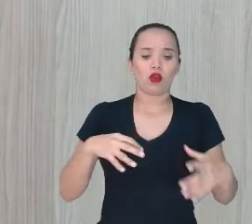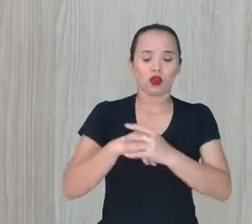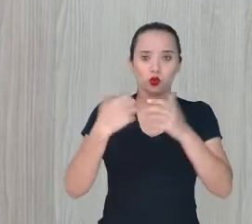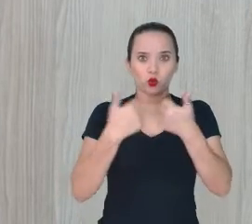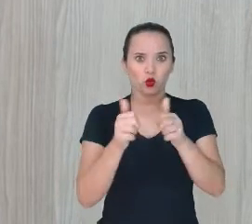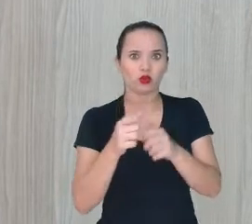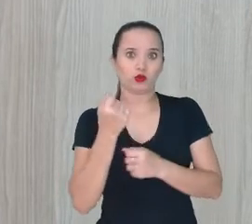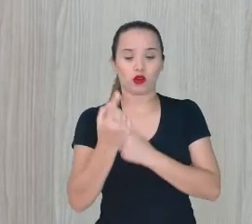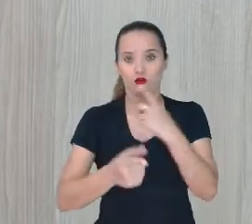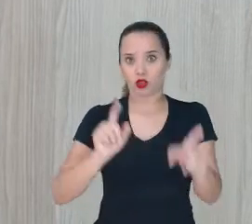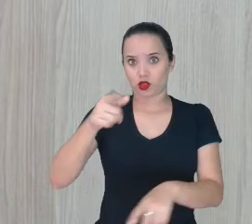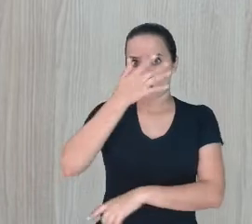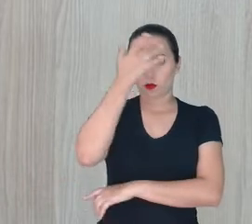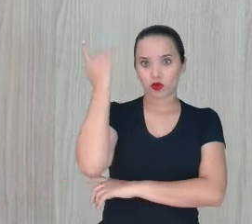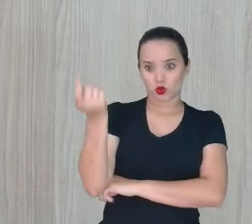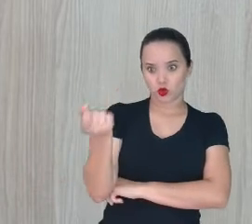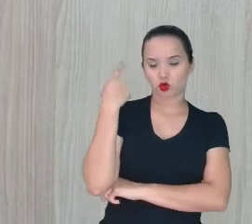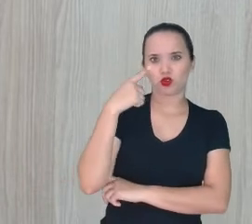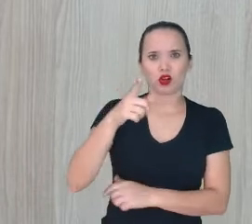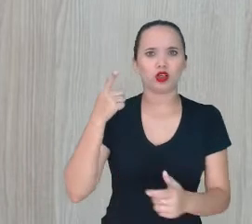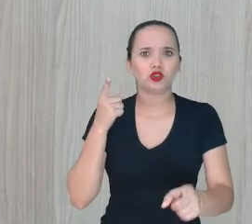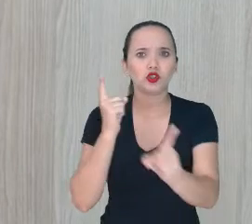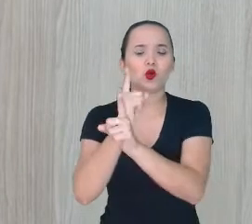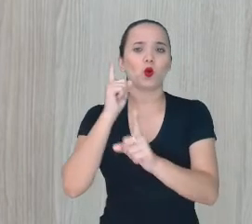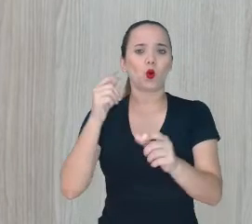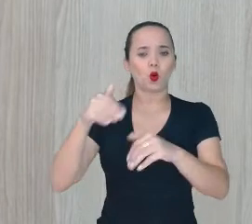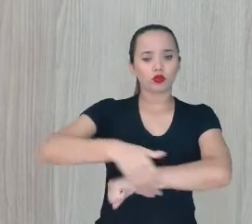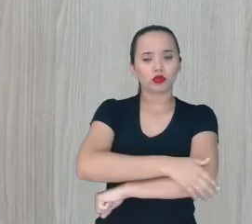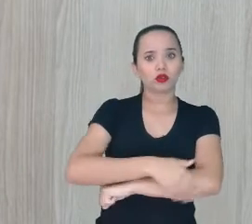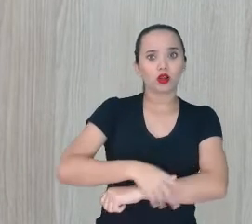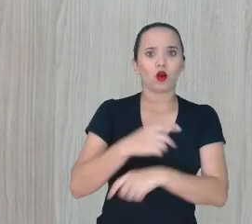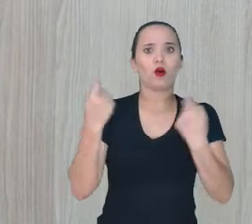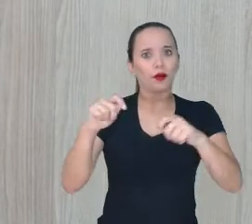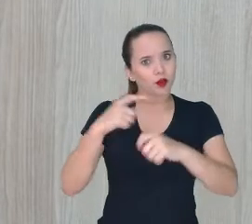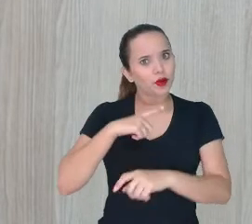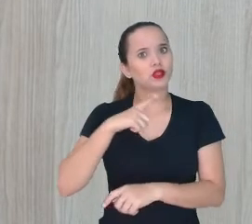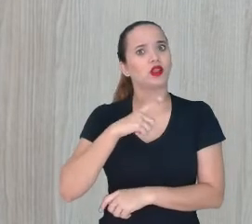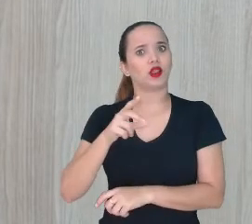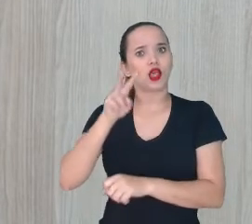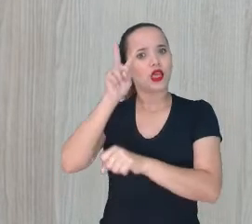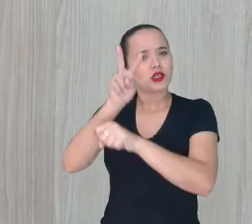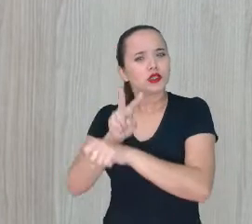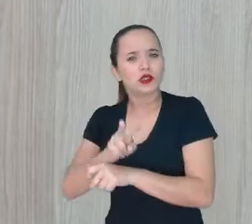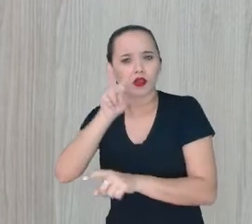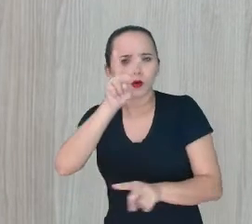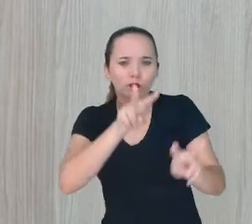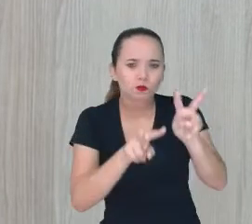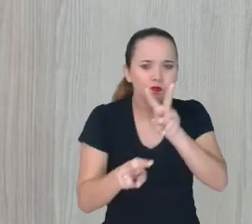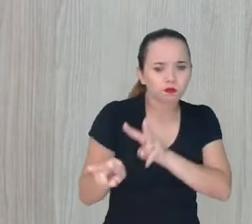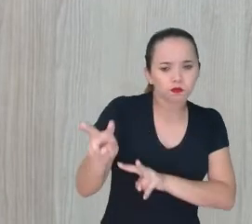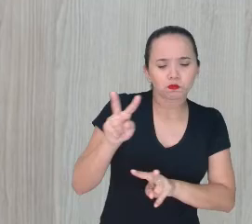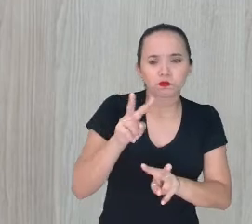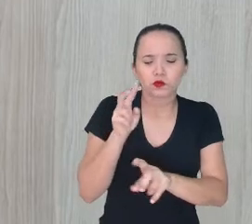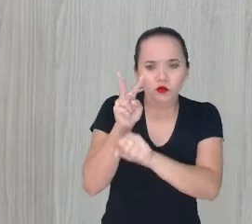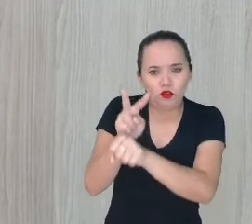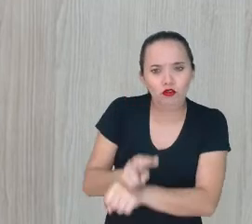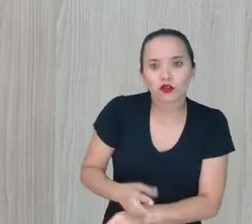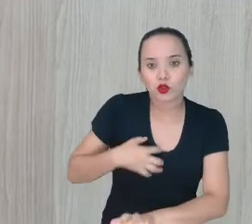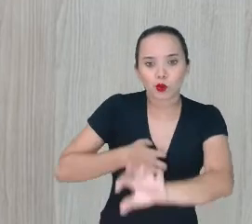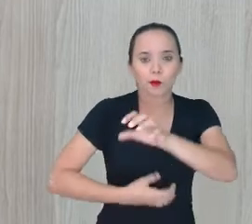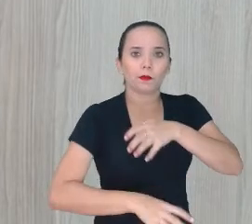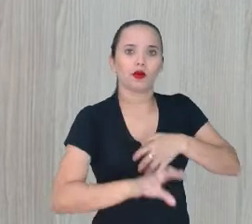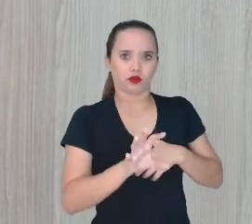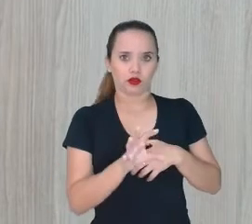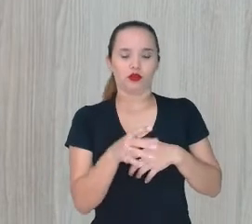vida Um estranho Que a gente encontra Na rua E a gente tem esse olhar De cuidado De ter empatia Com o outro E